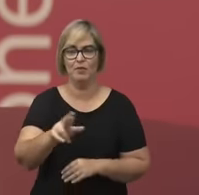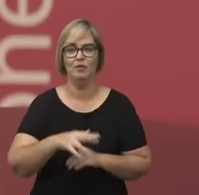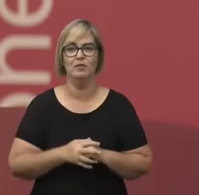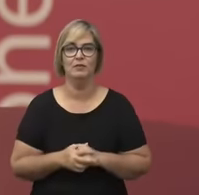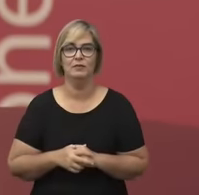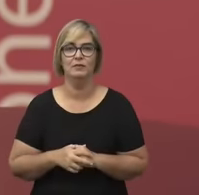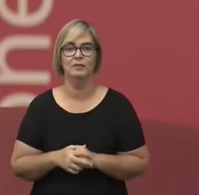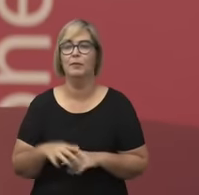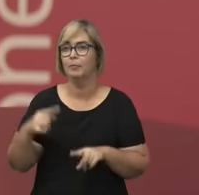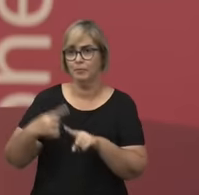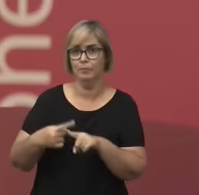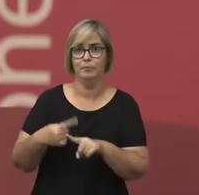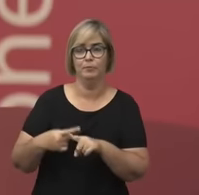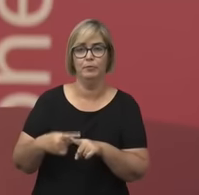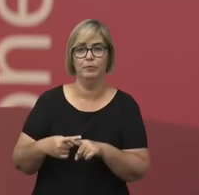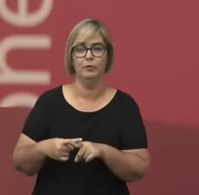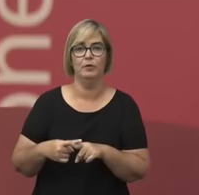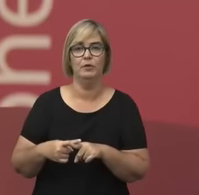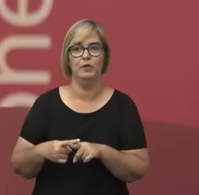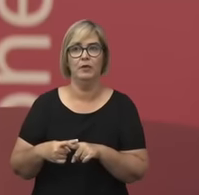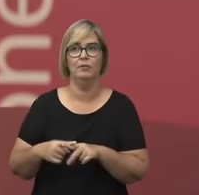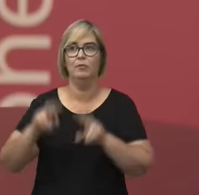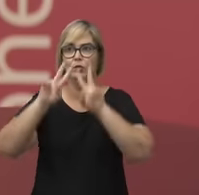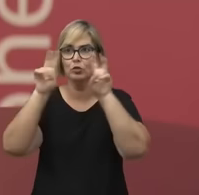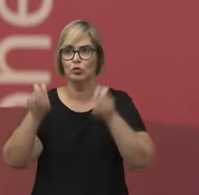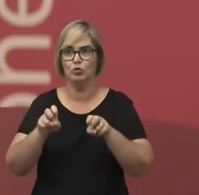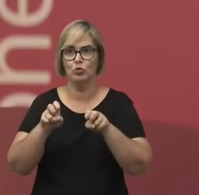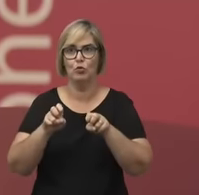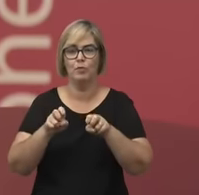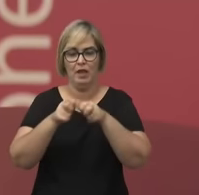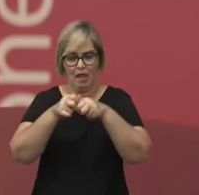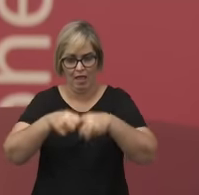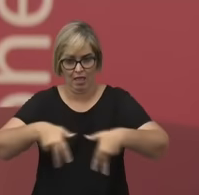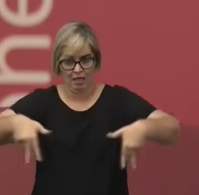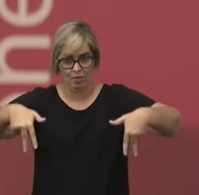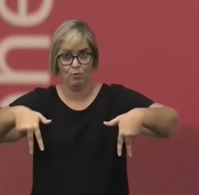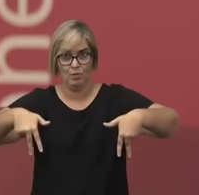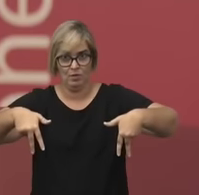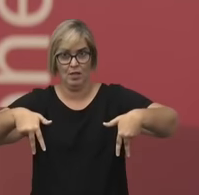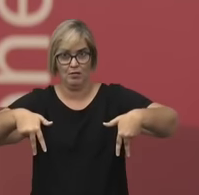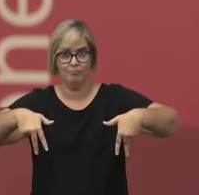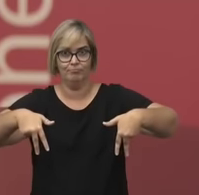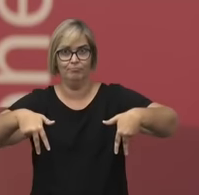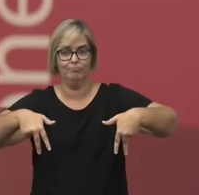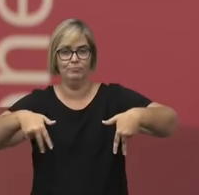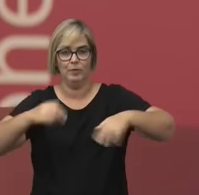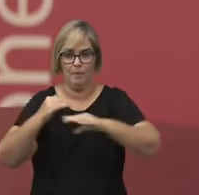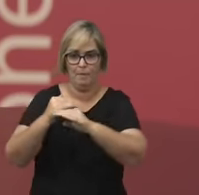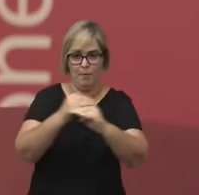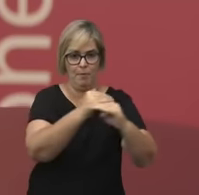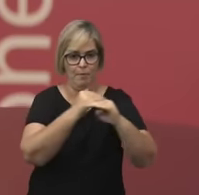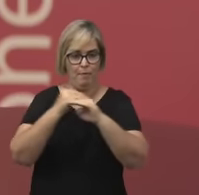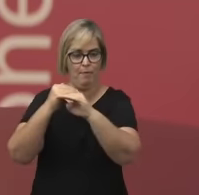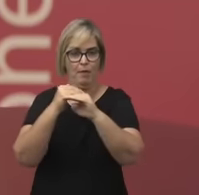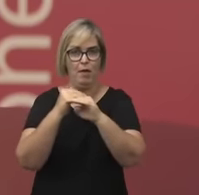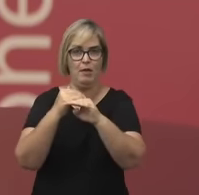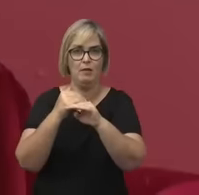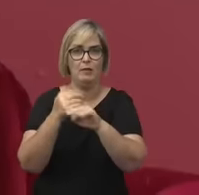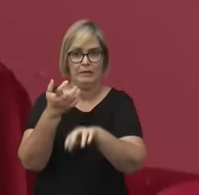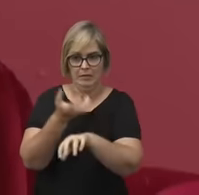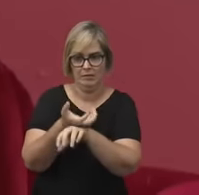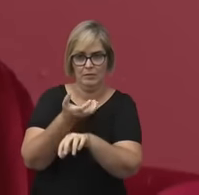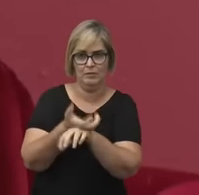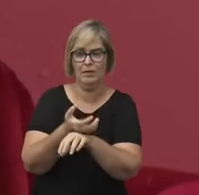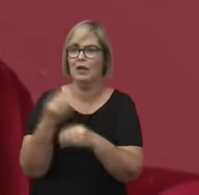Porque a questão da equidade de gênero no currículo, a questão, ou seja, como levar esse